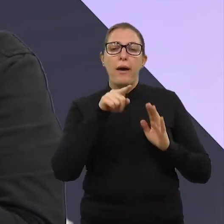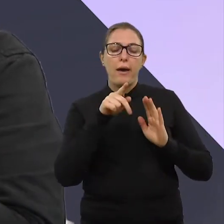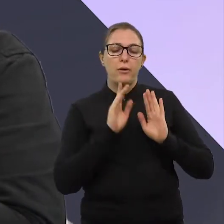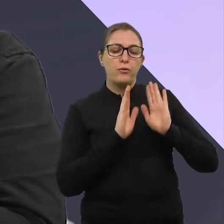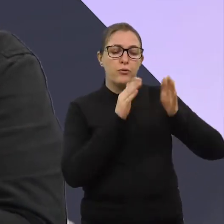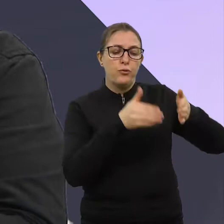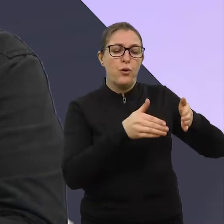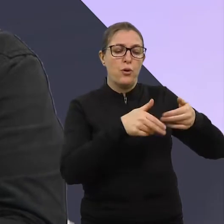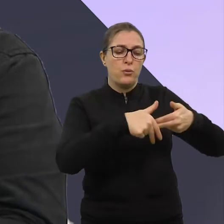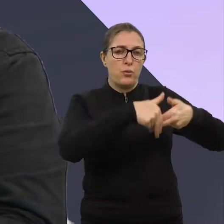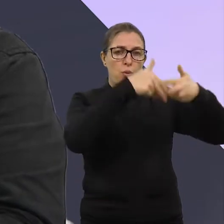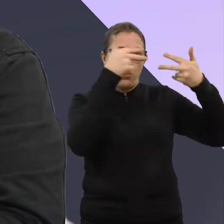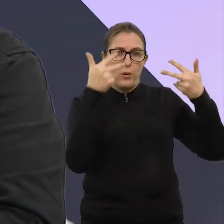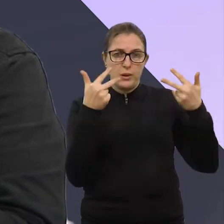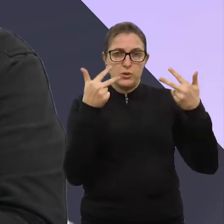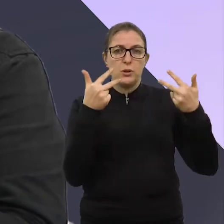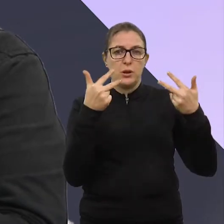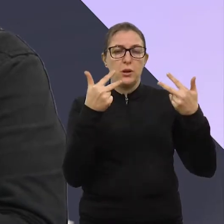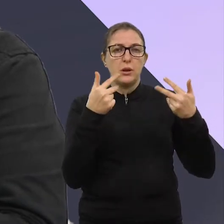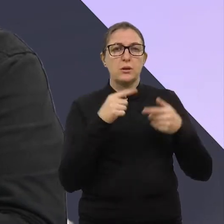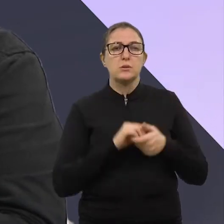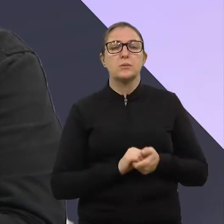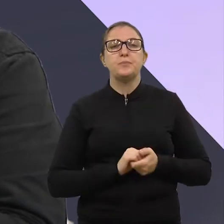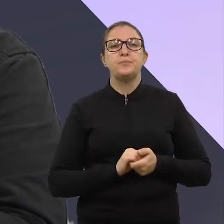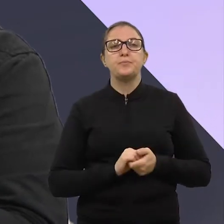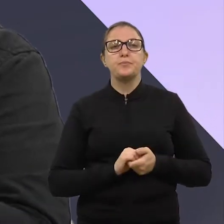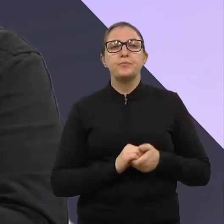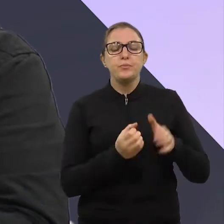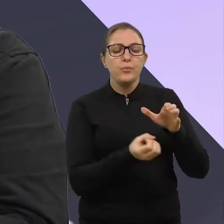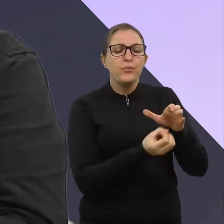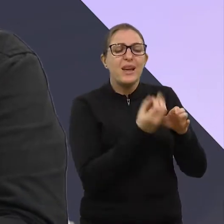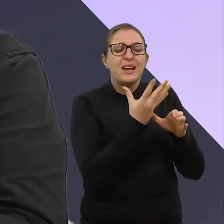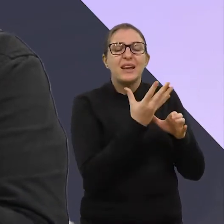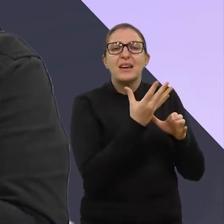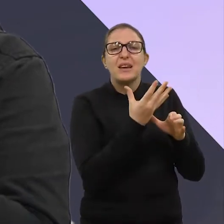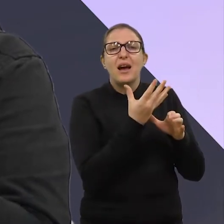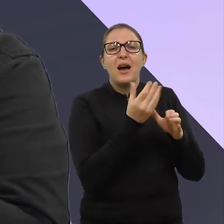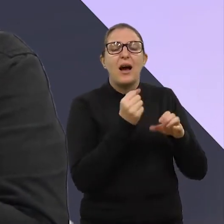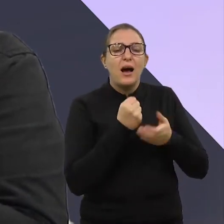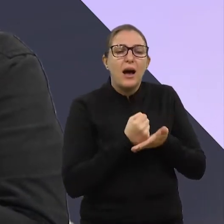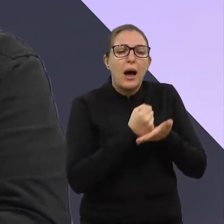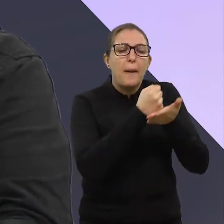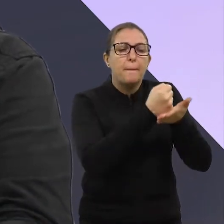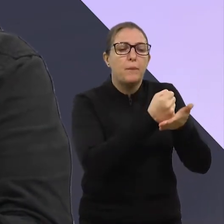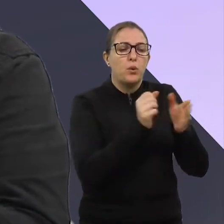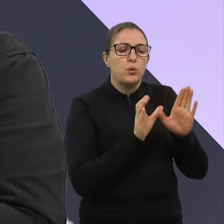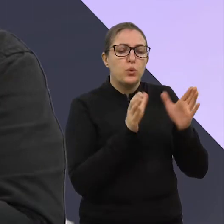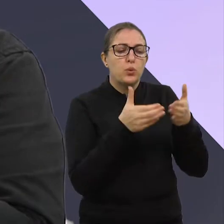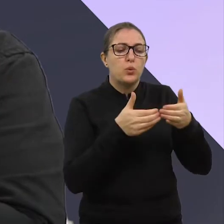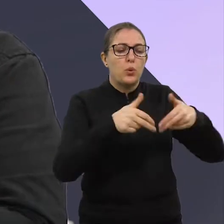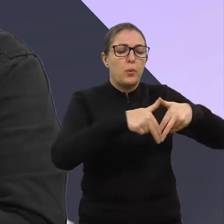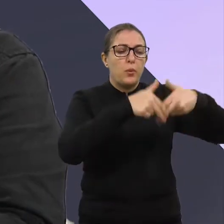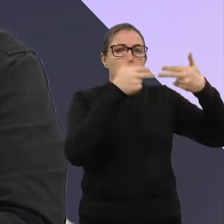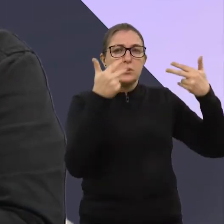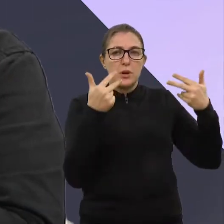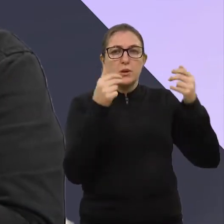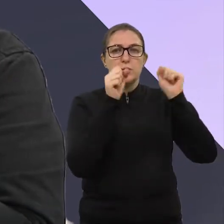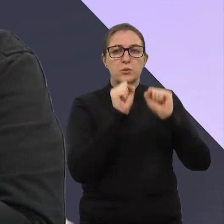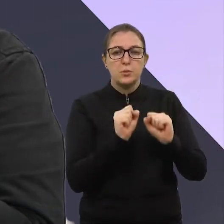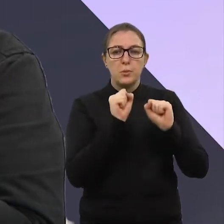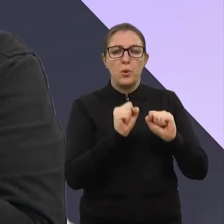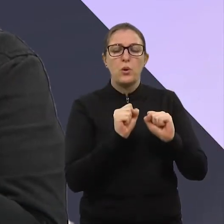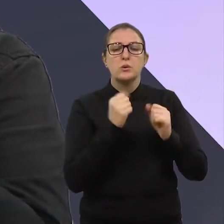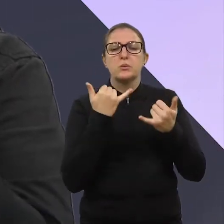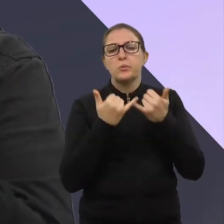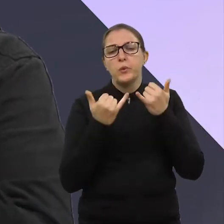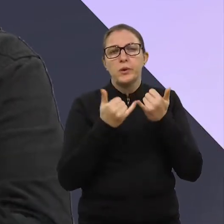Justamente para mexer, né? Novamente ou criar condições, Financiamento para que os grupos étnicos possam, enfim,